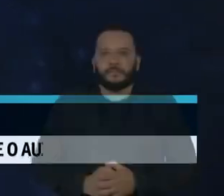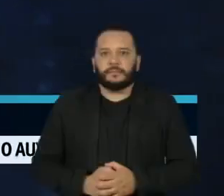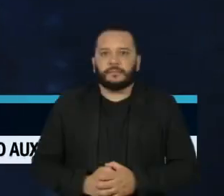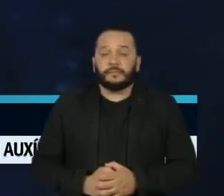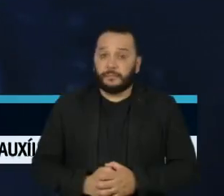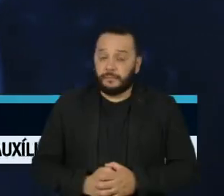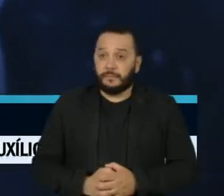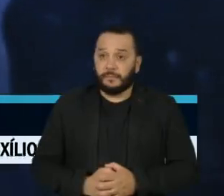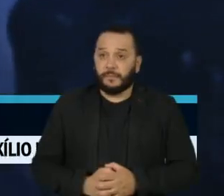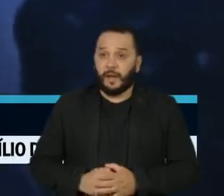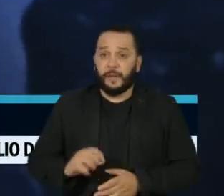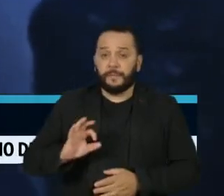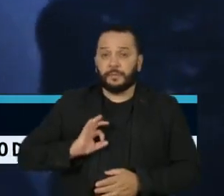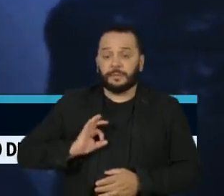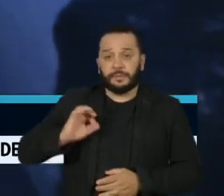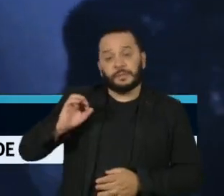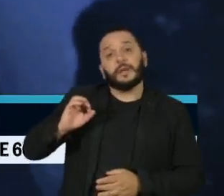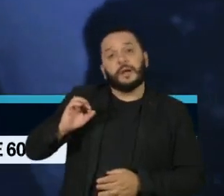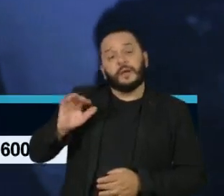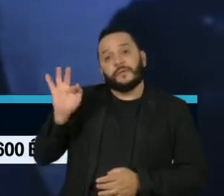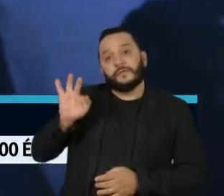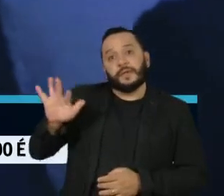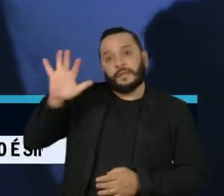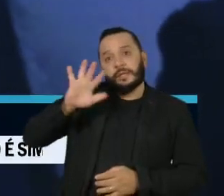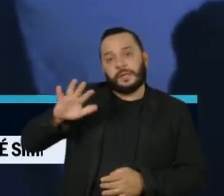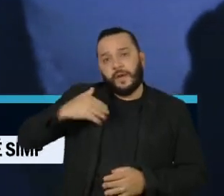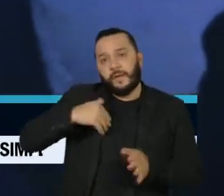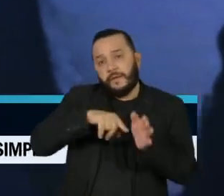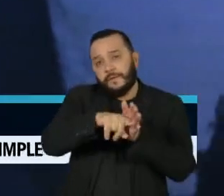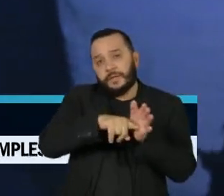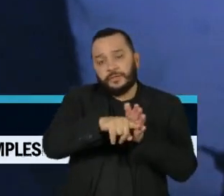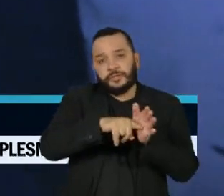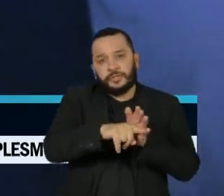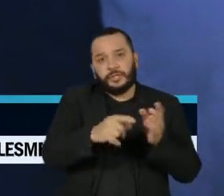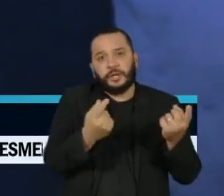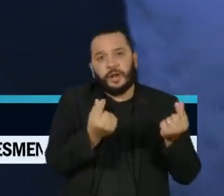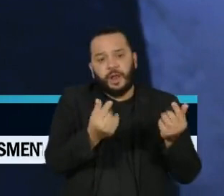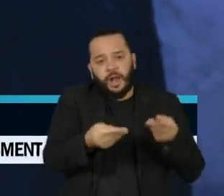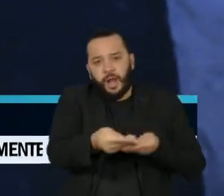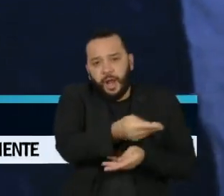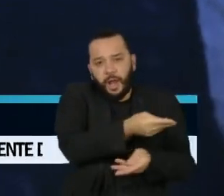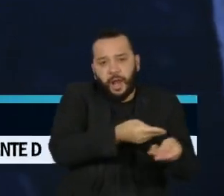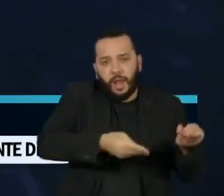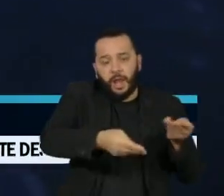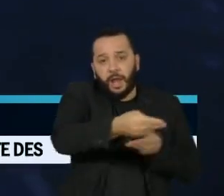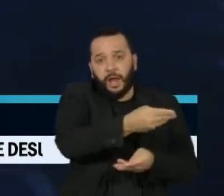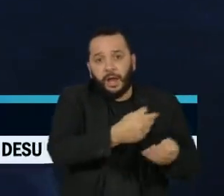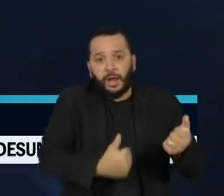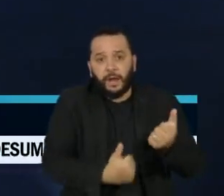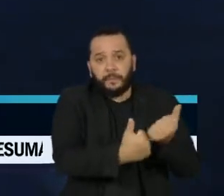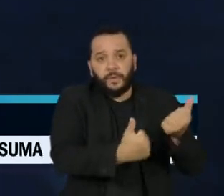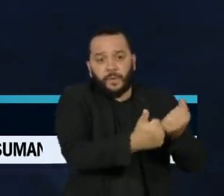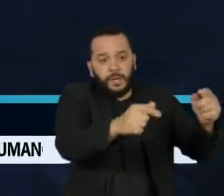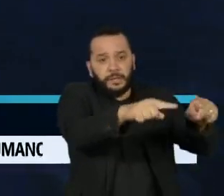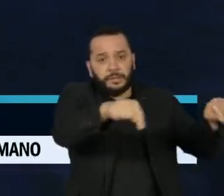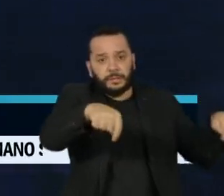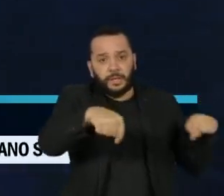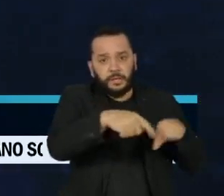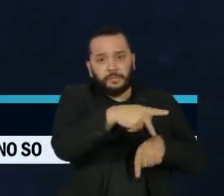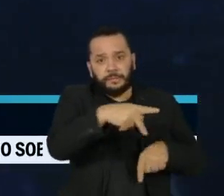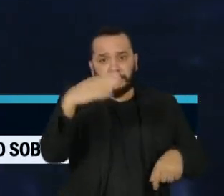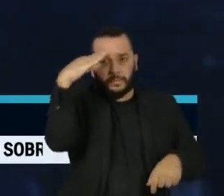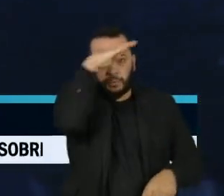A Polícia Federal investiga transações financeiras suspeitas feitas pelo ajudante de ordens do gabinete da Presidência da República.